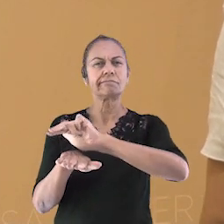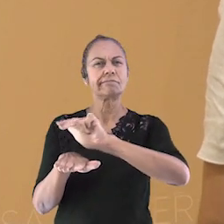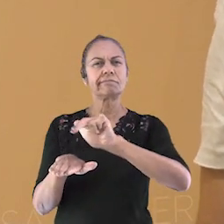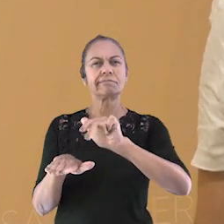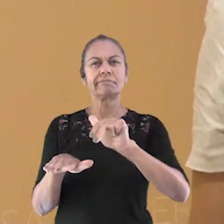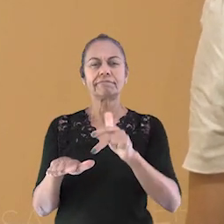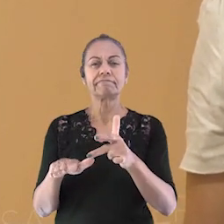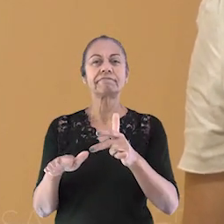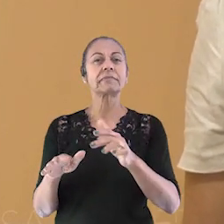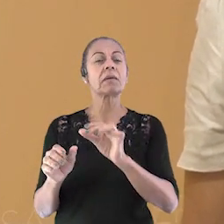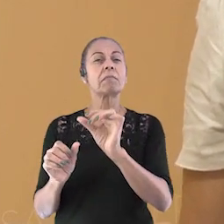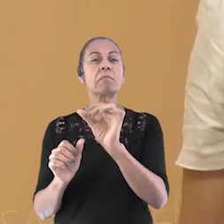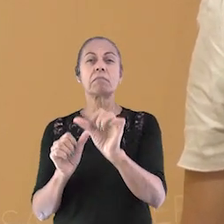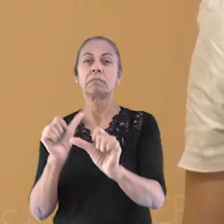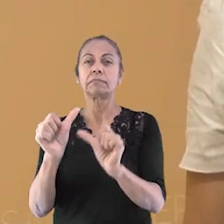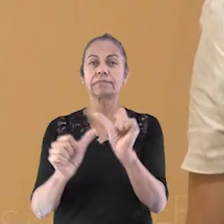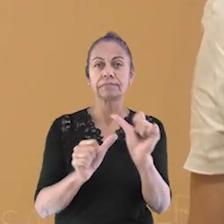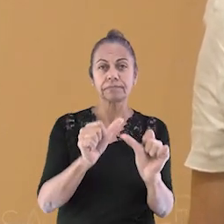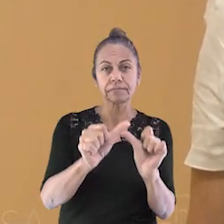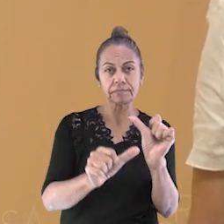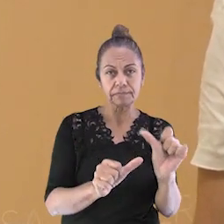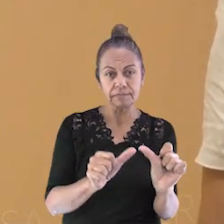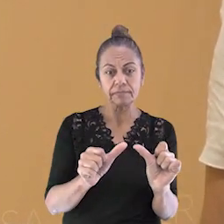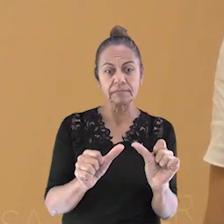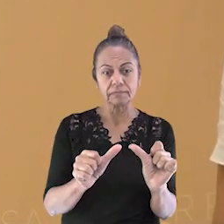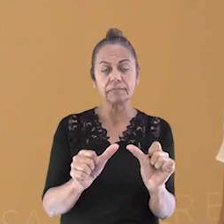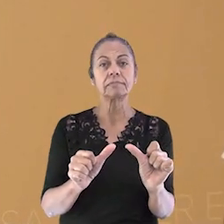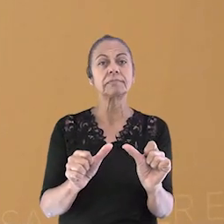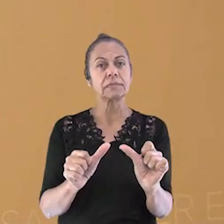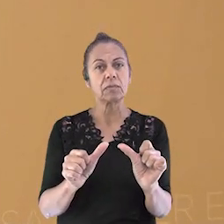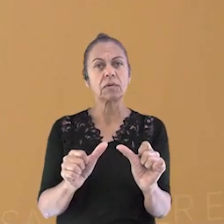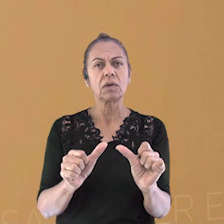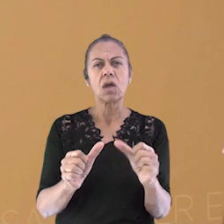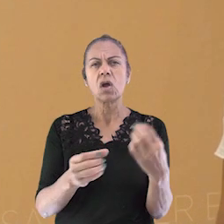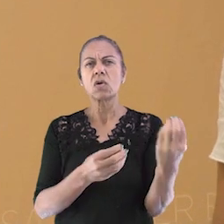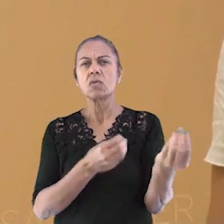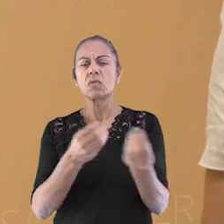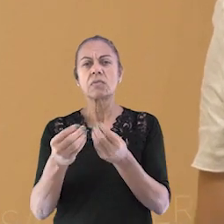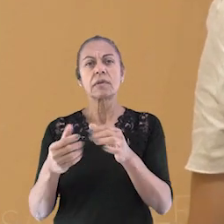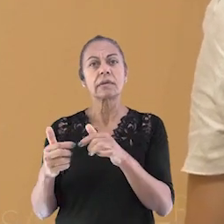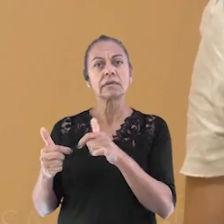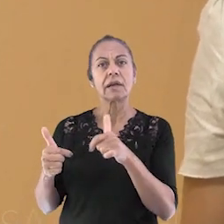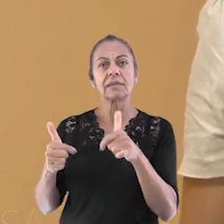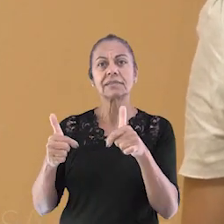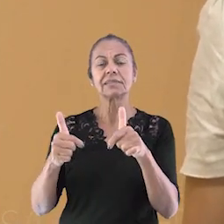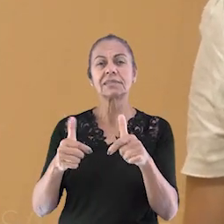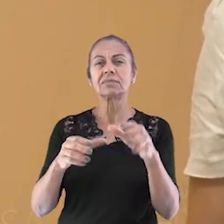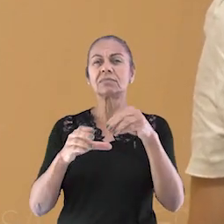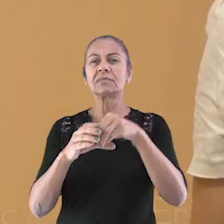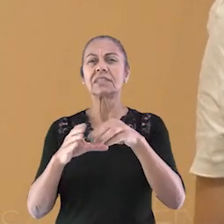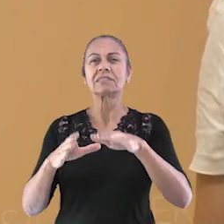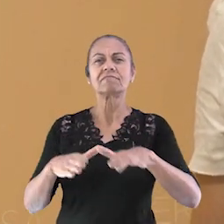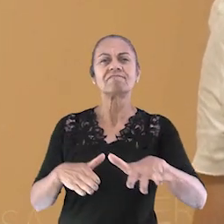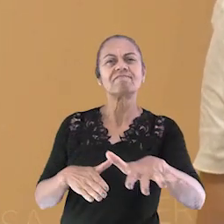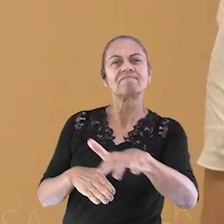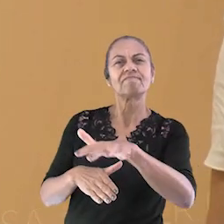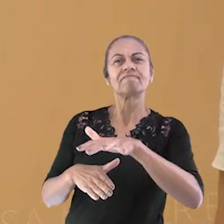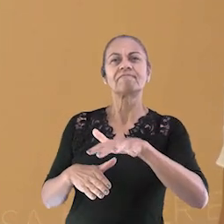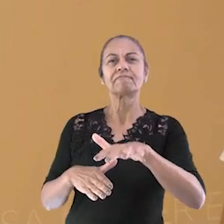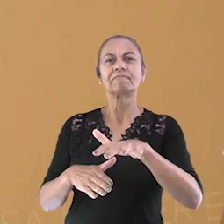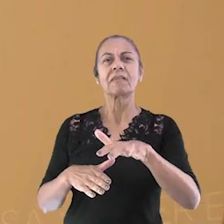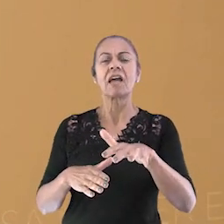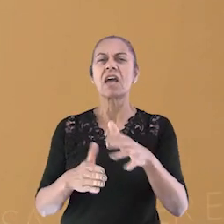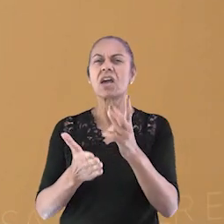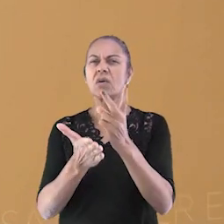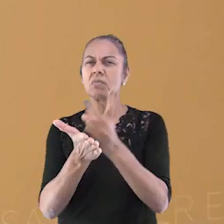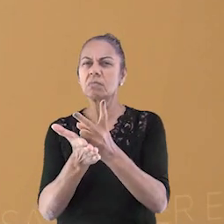é o estudo da quantidade de pessoas em uma determinada região. E essa quantidade é variável, ou seja, não